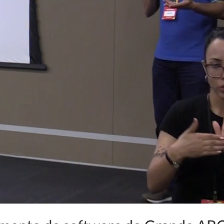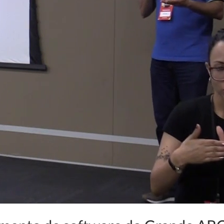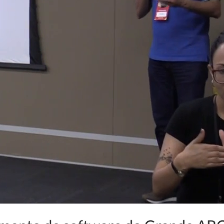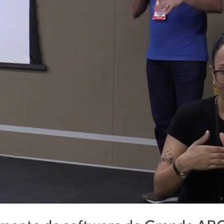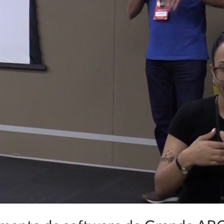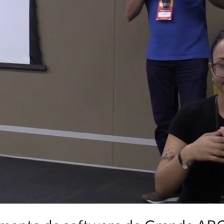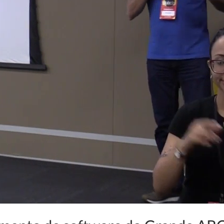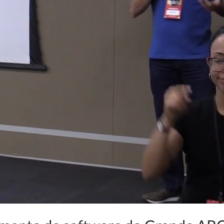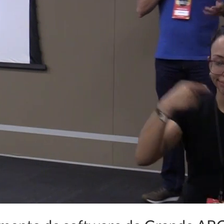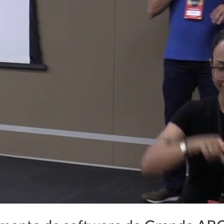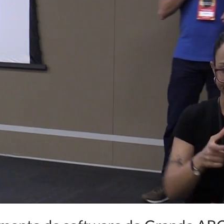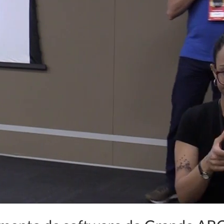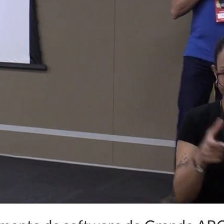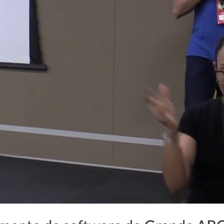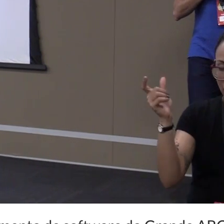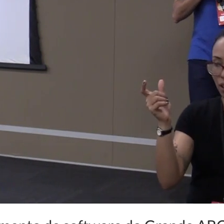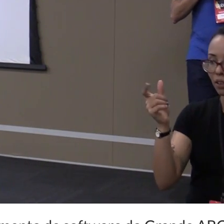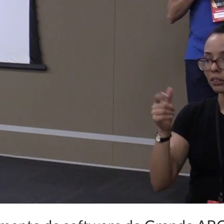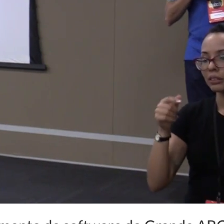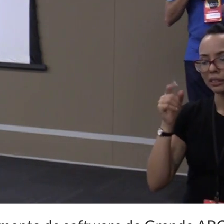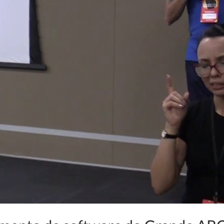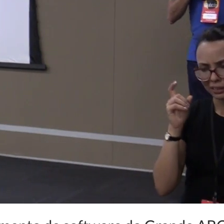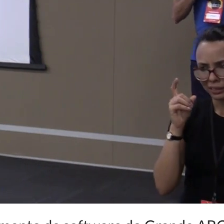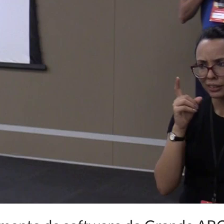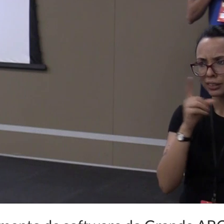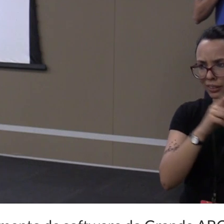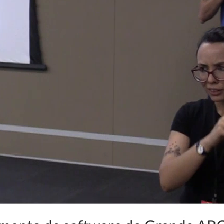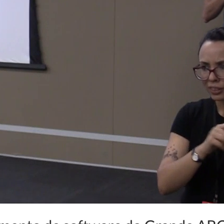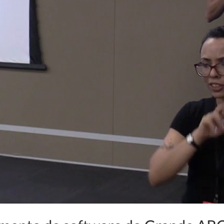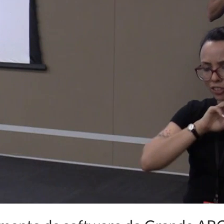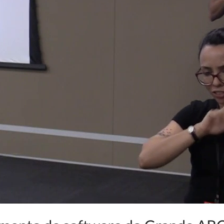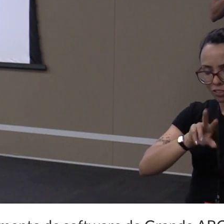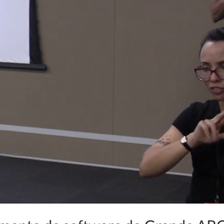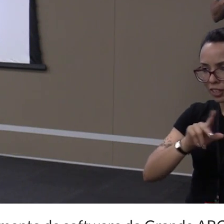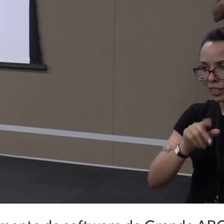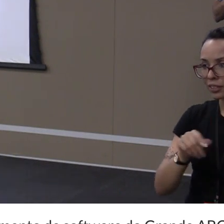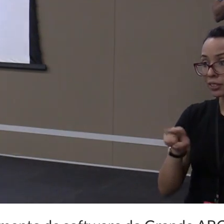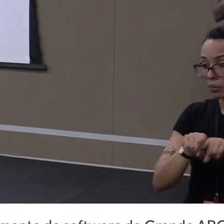maior, isso daqui vai fazer diferença e vai ficar menor o código, na verdade.